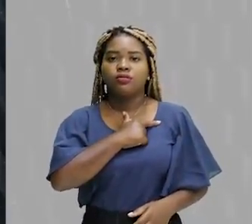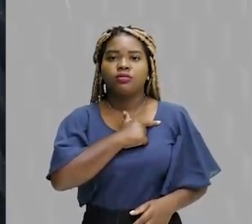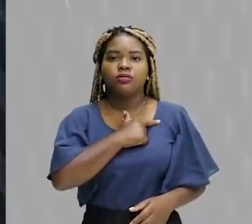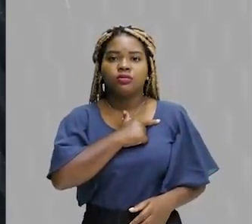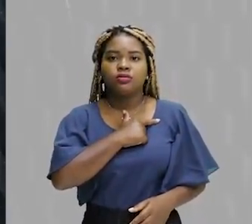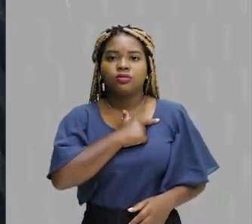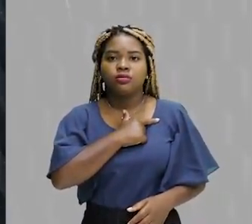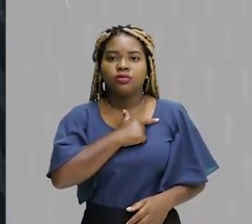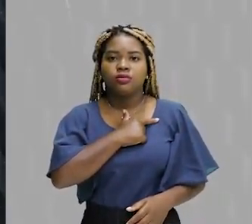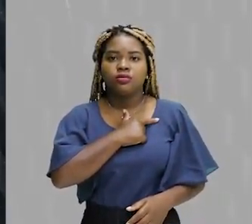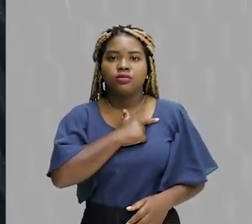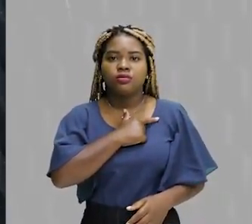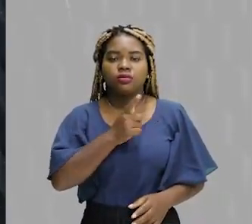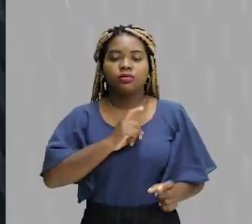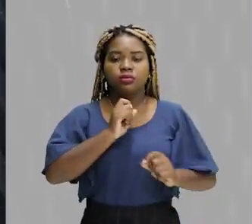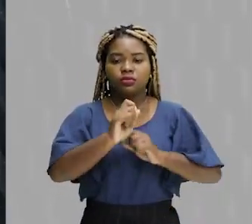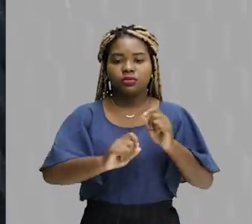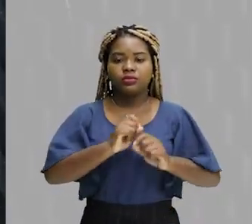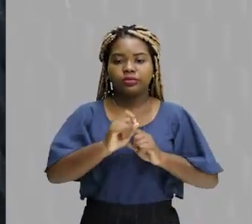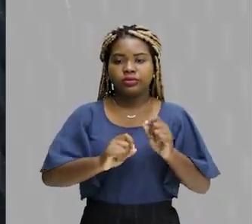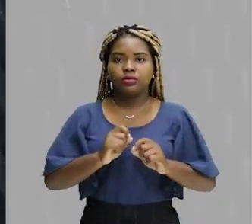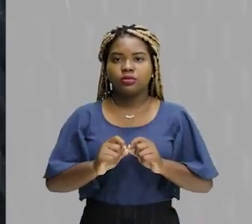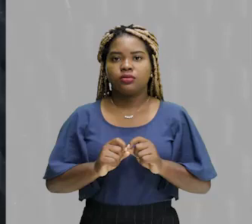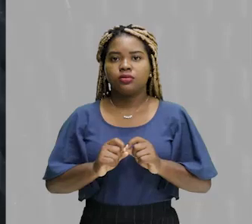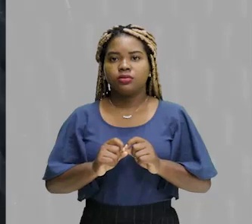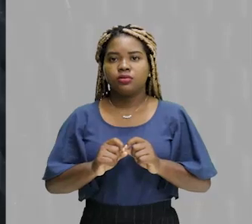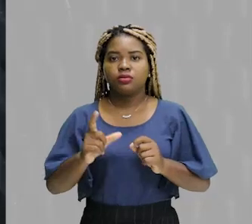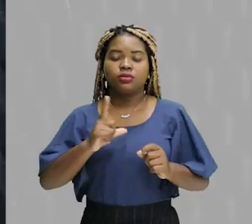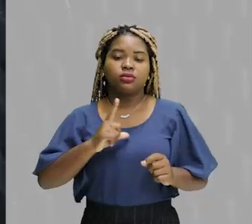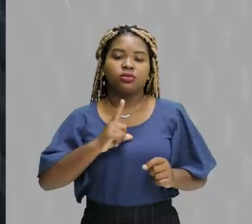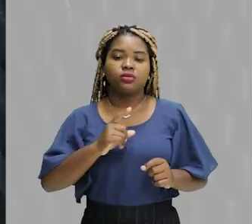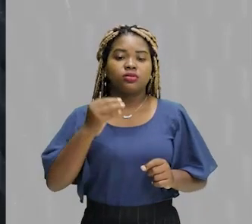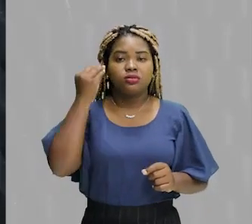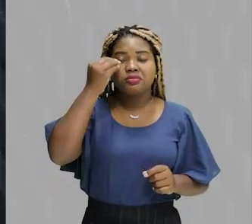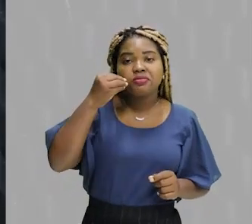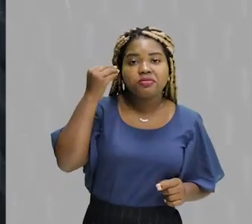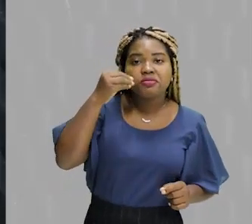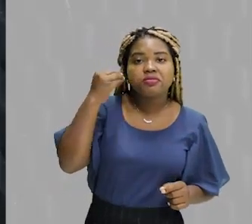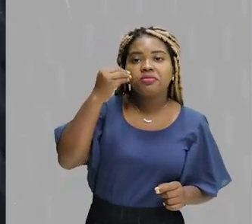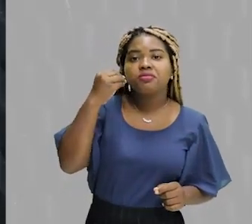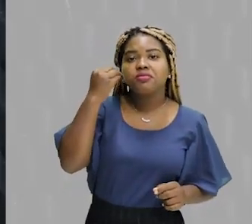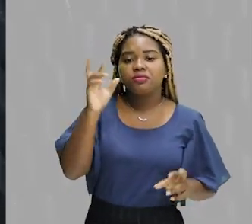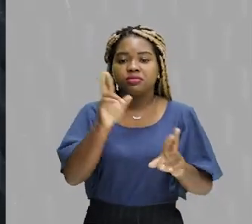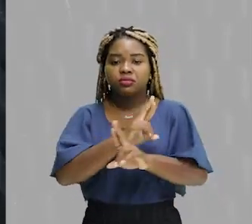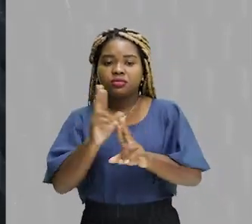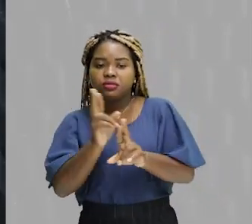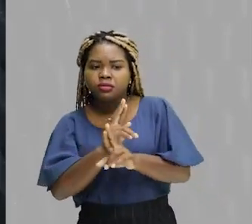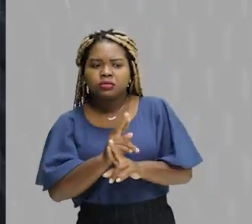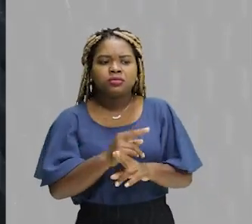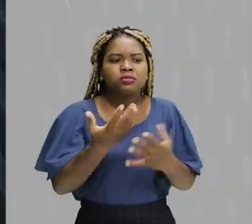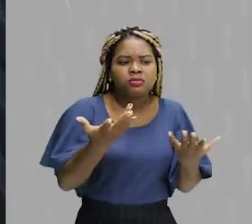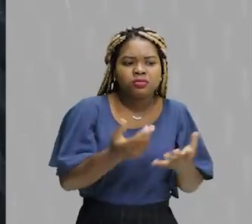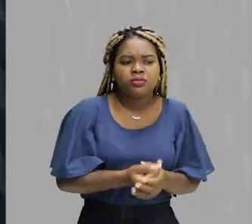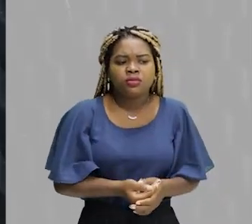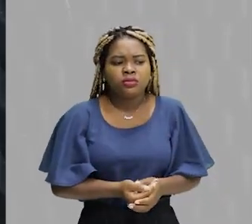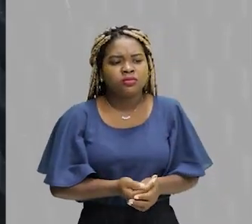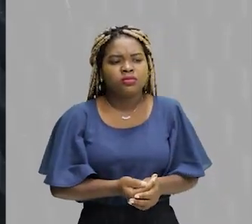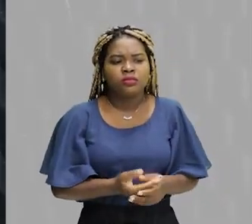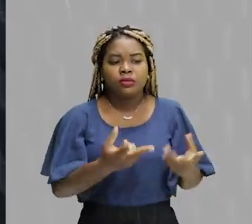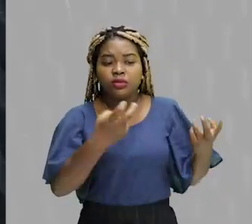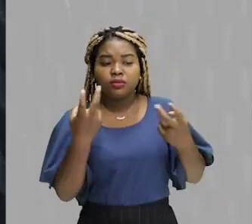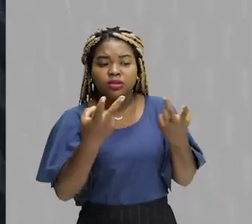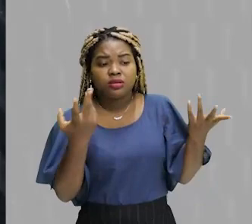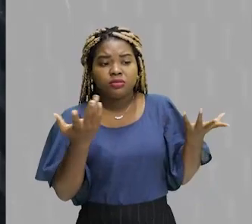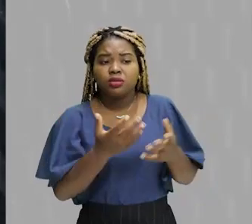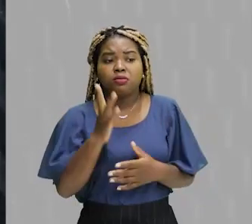ao que você vê, ao que fere a sua experiência estética. O objeto, ele não está de acordo com aquilo que você esperava. E